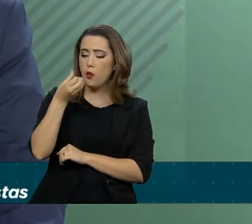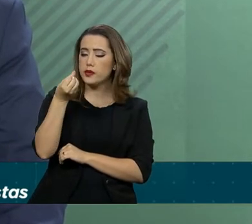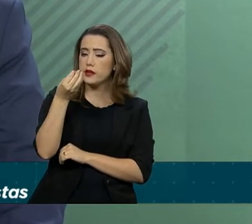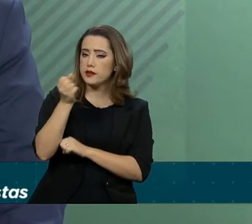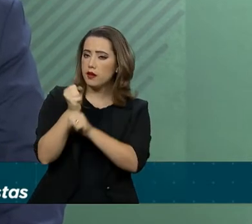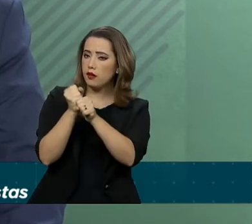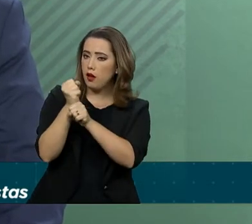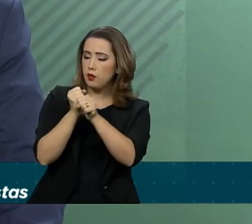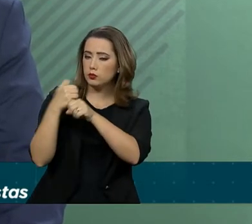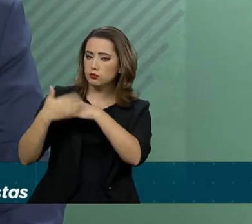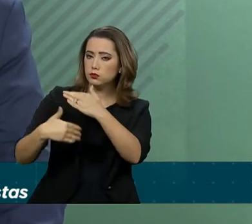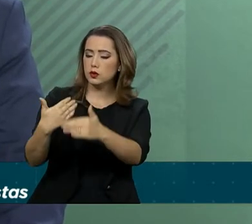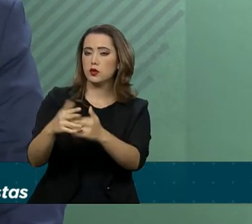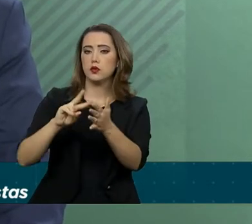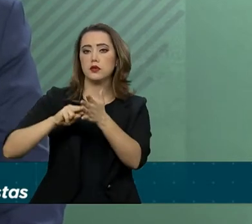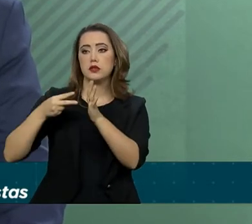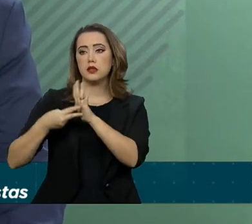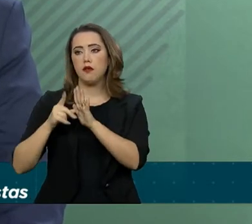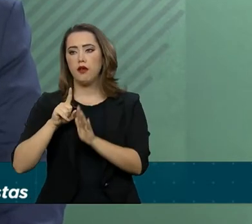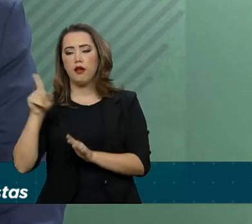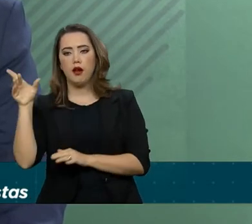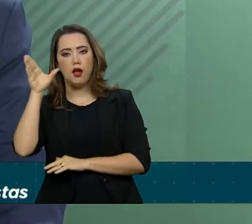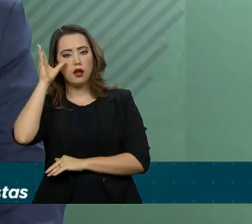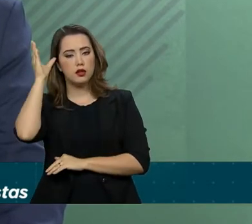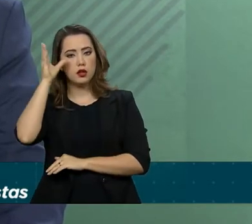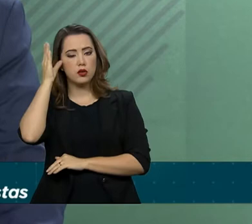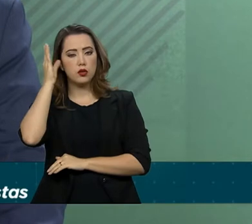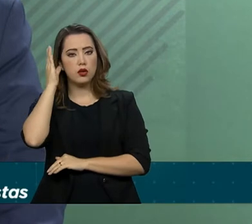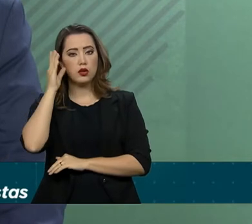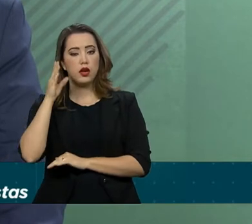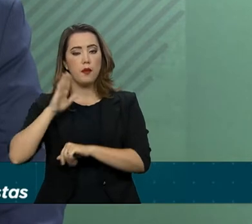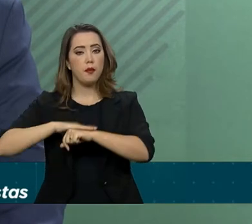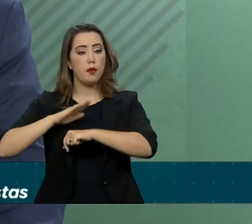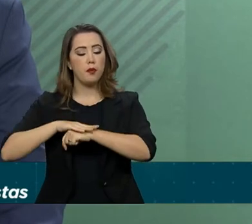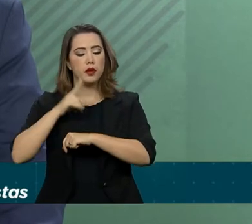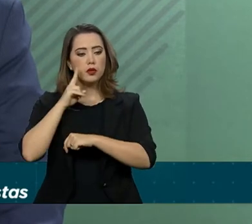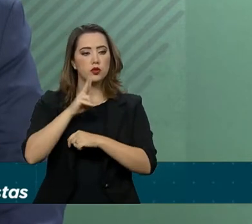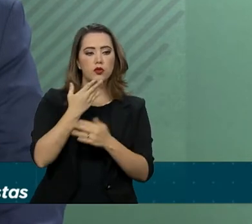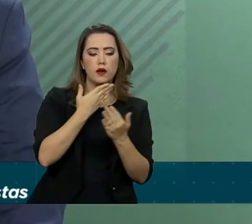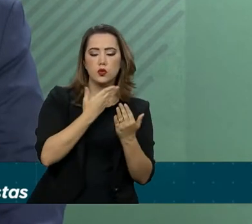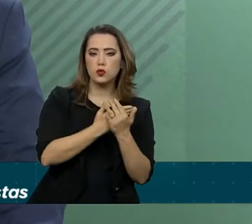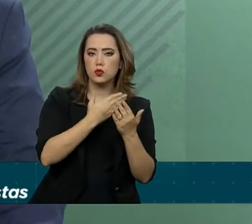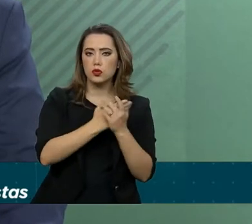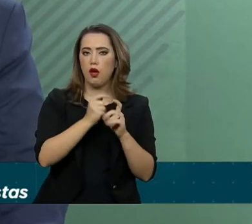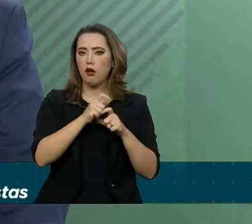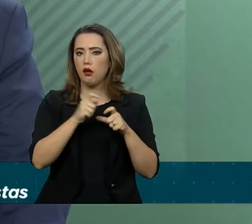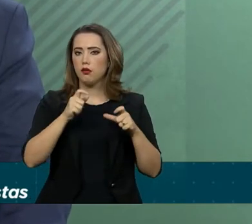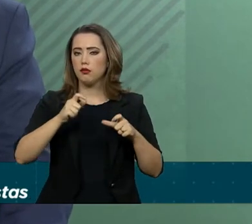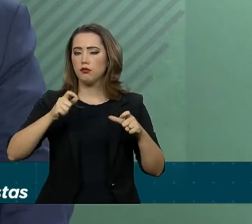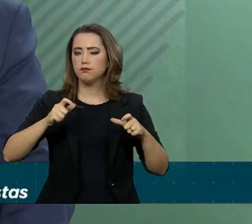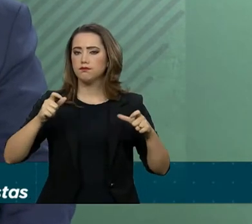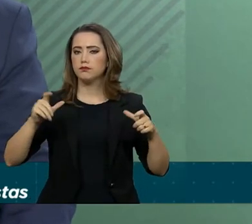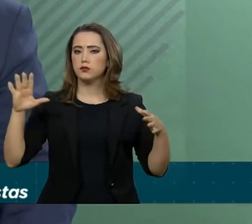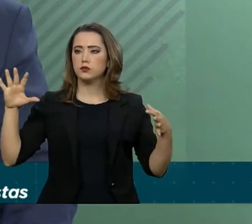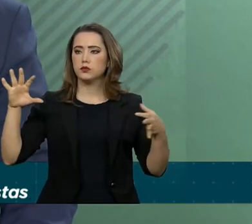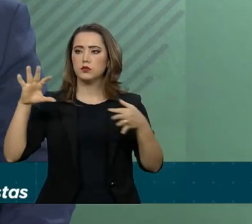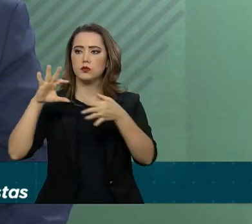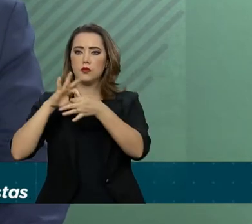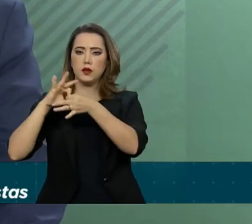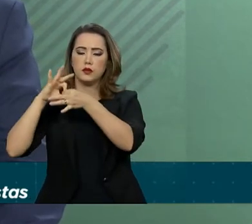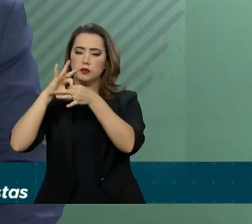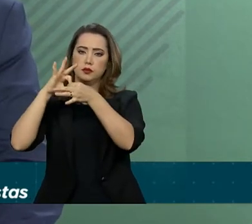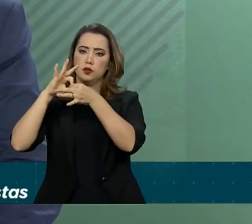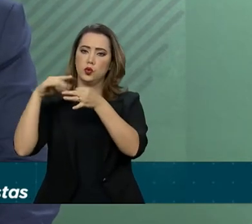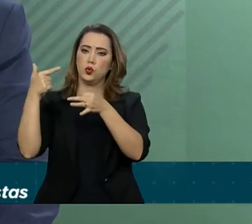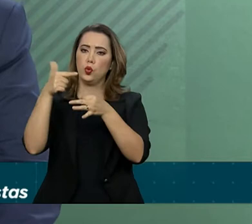para os coreanos momento de revisão e de ampliação dessa integração em vários